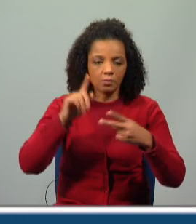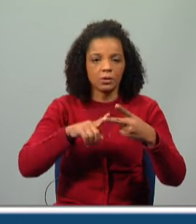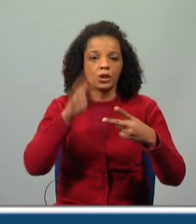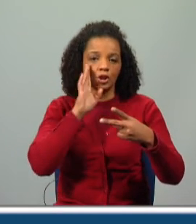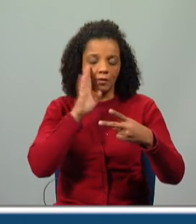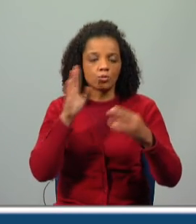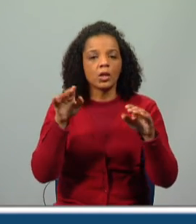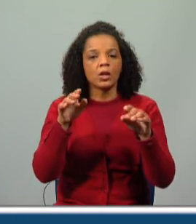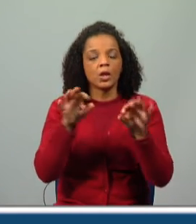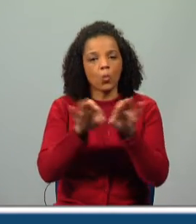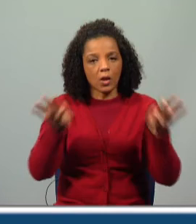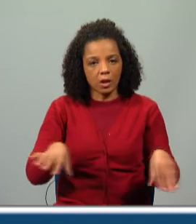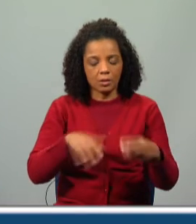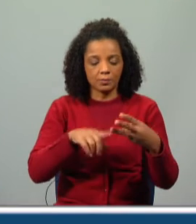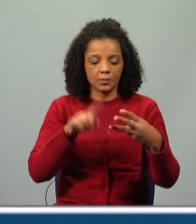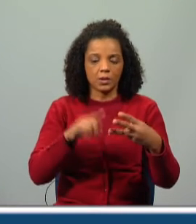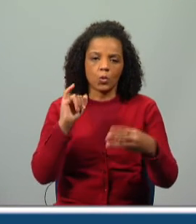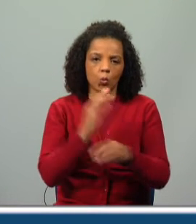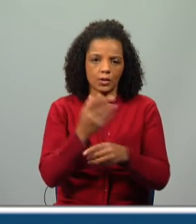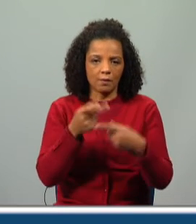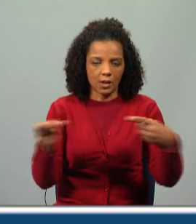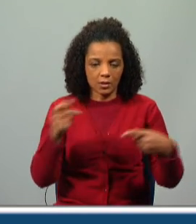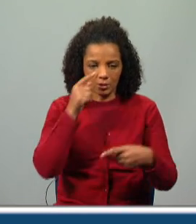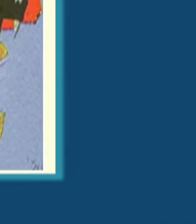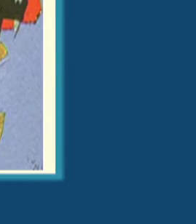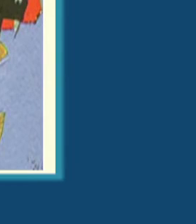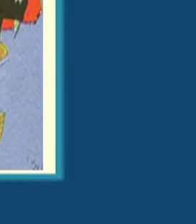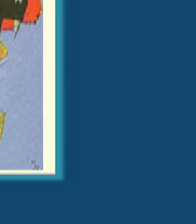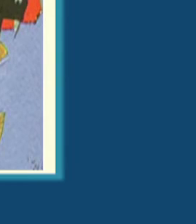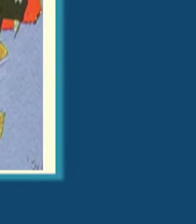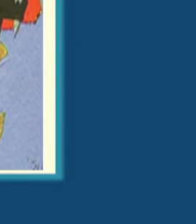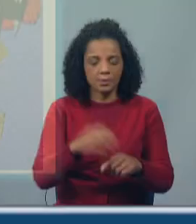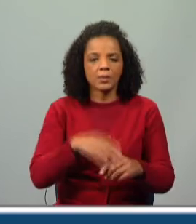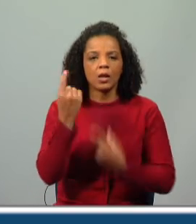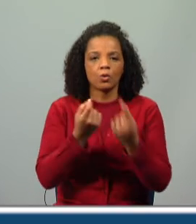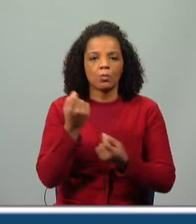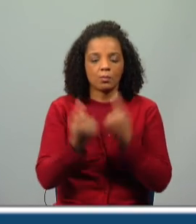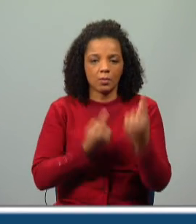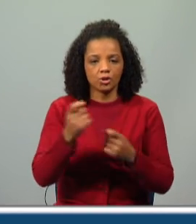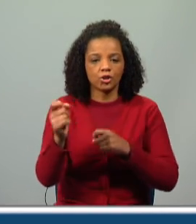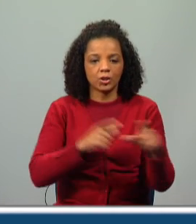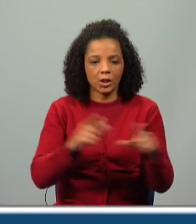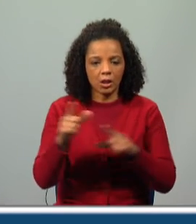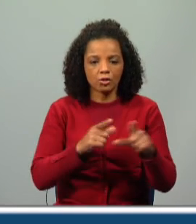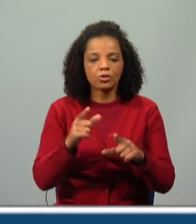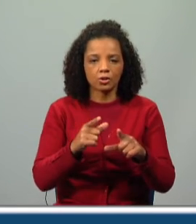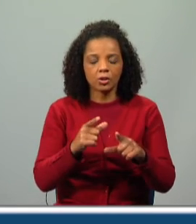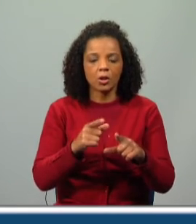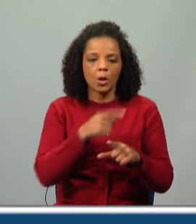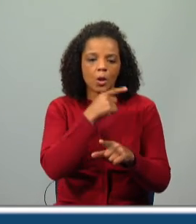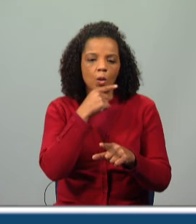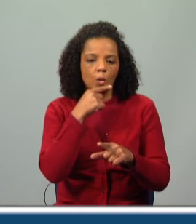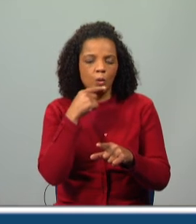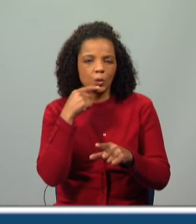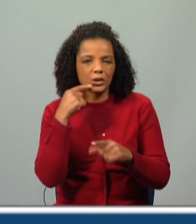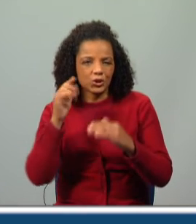o de igualdade. vamos agora ver outra frase. Aqui está. Algumas estrelas eram menos doces do